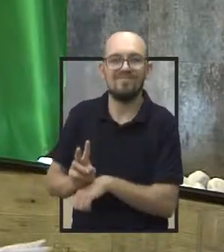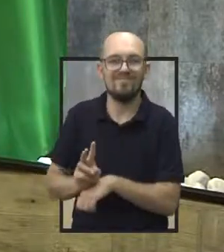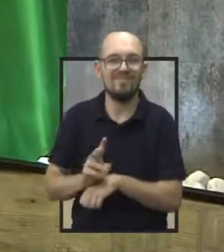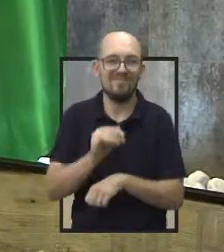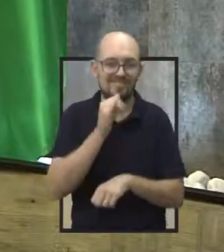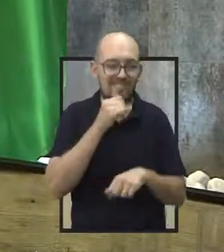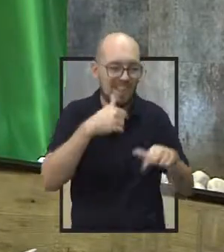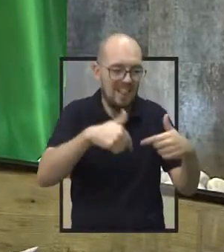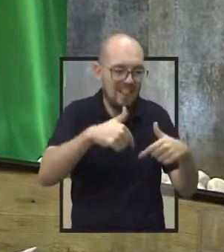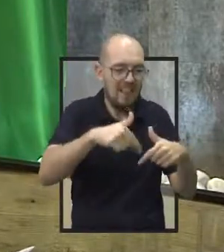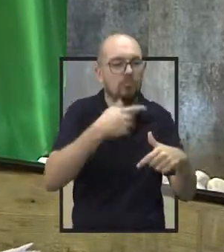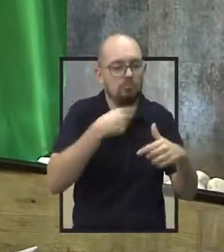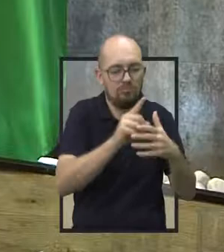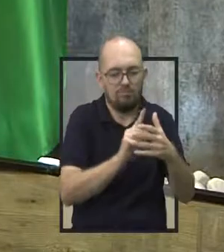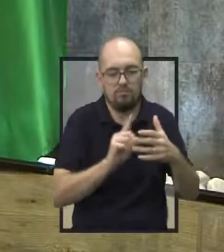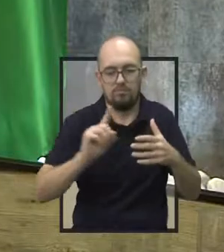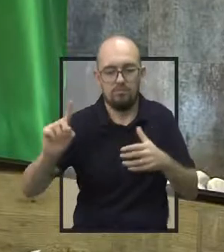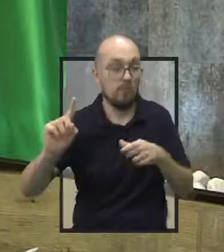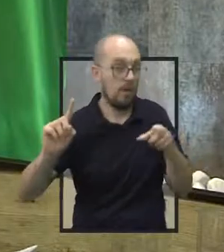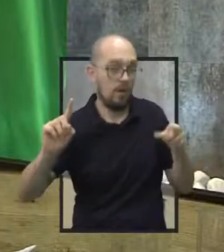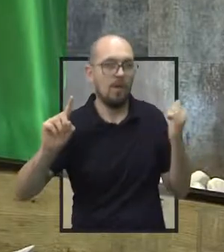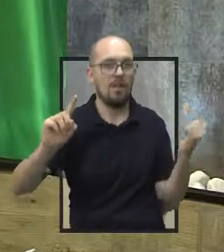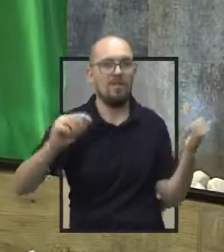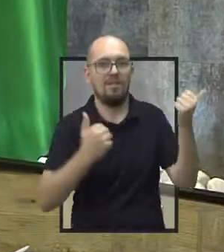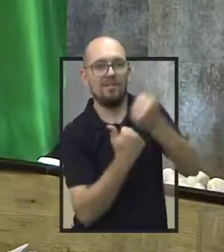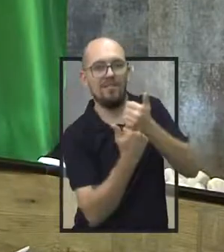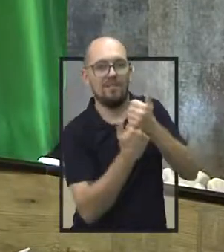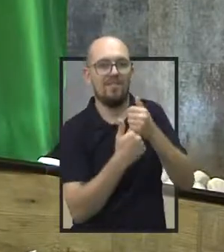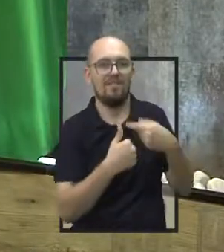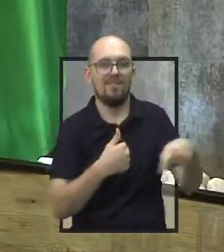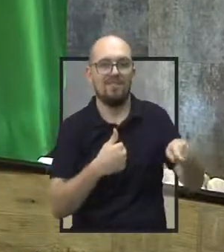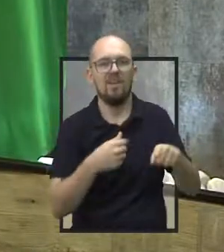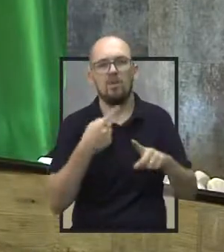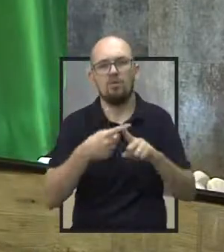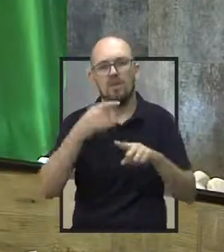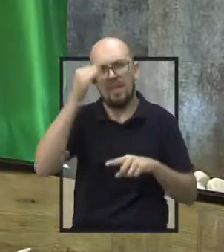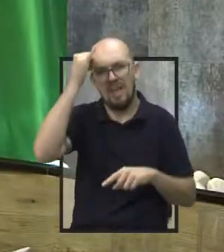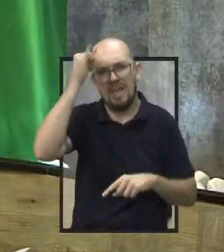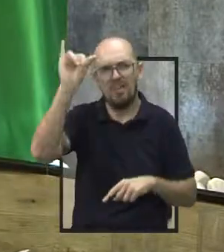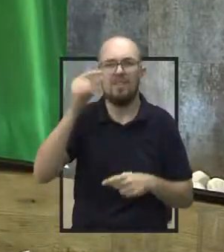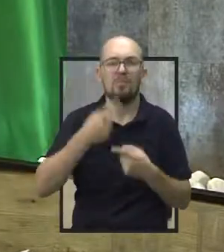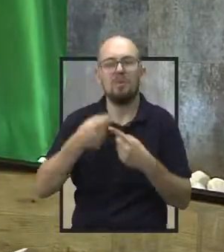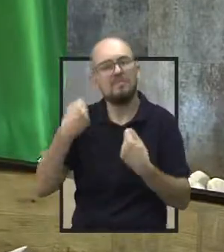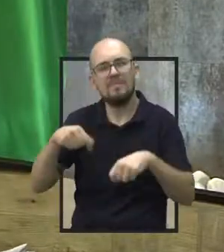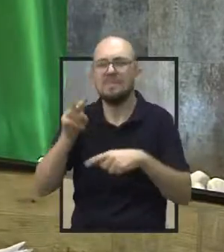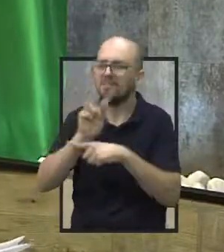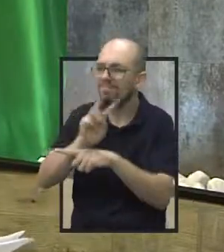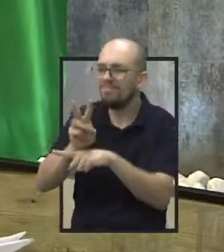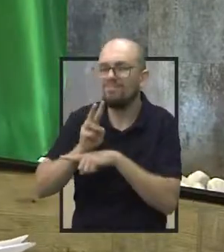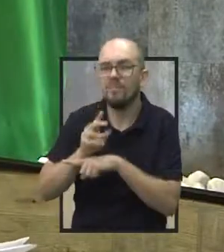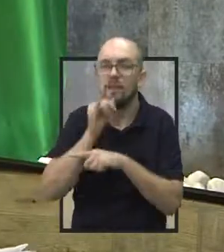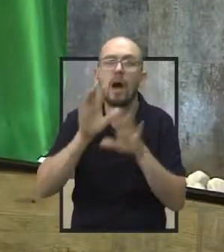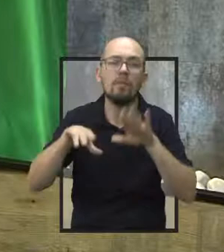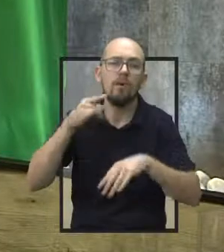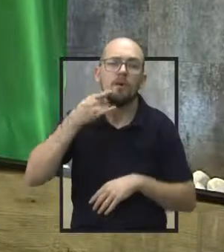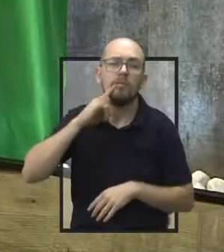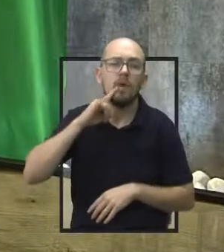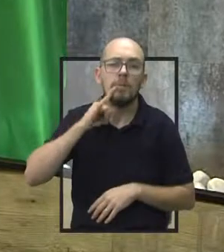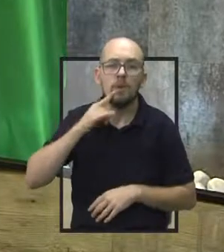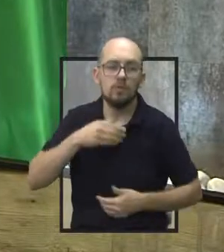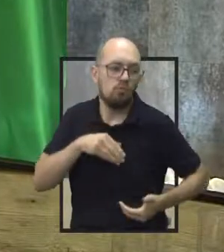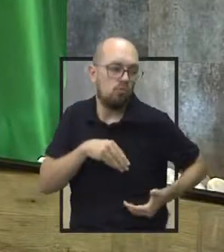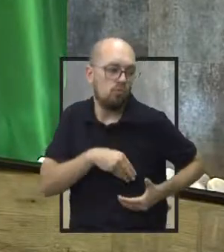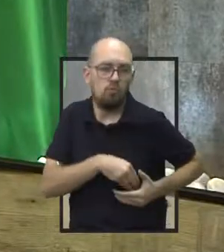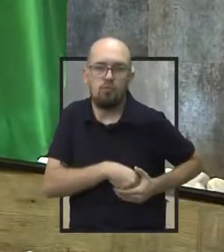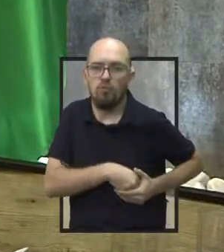conta na hora do intervalo dos alunos, para que evite, inclusive, a entrada de bebida alcoólica na escola, até por questões